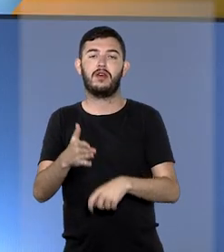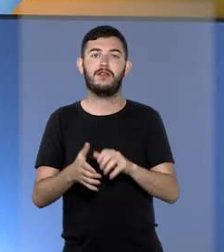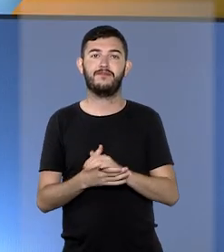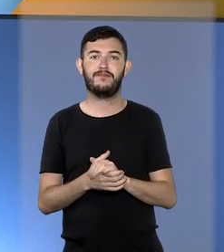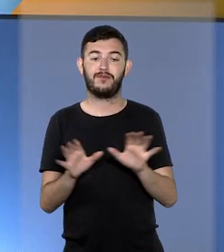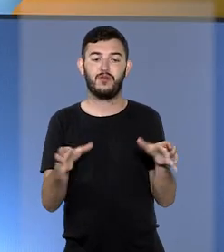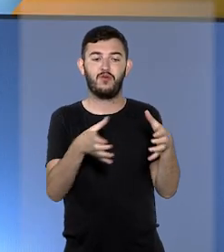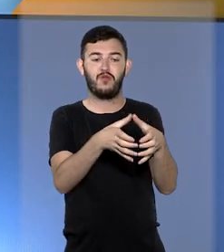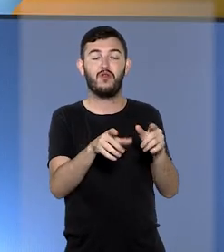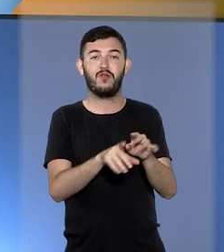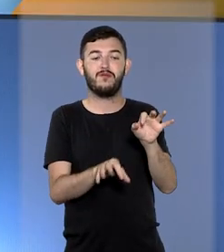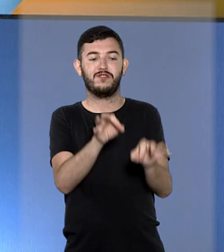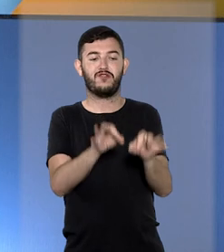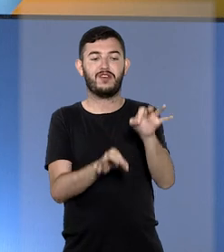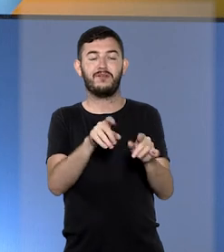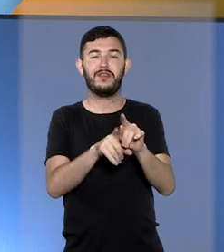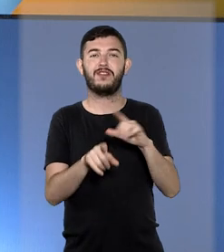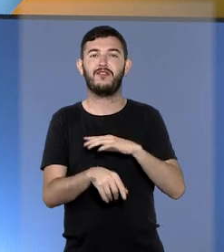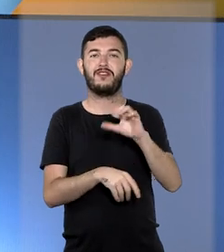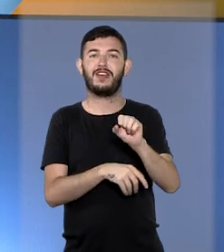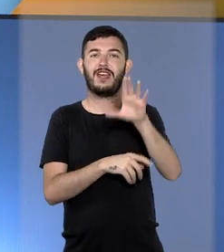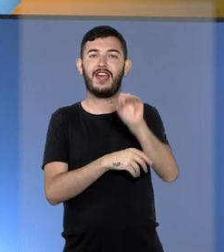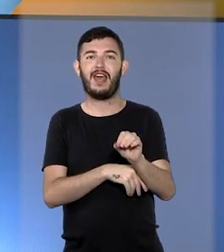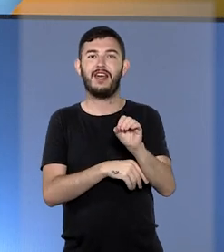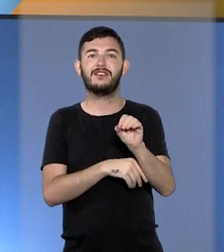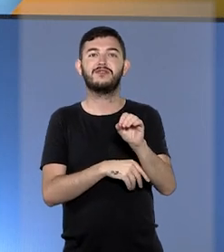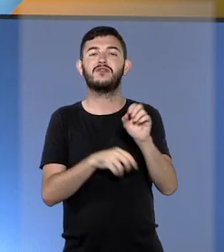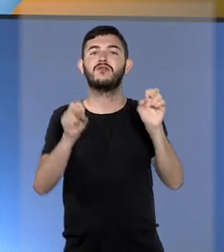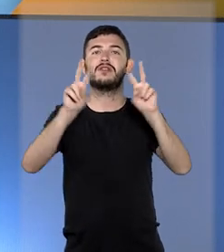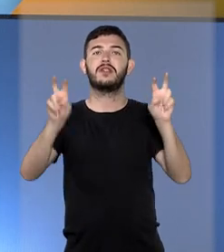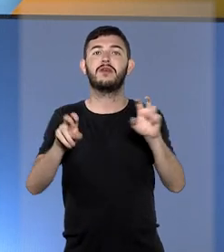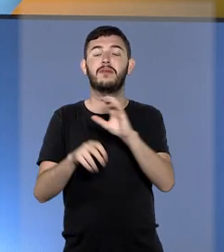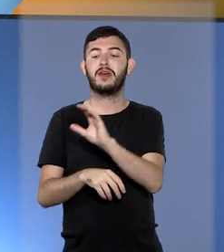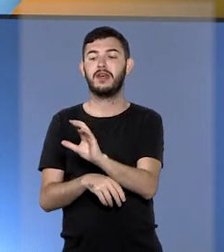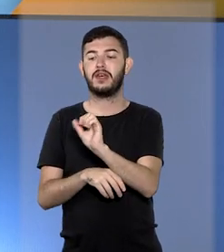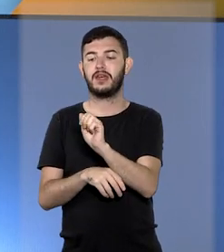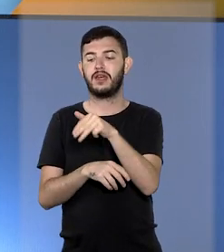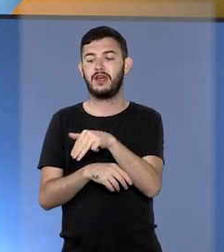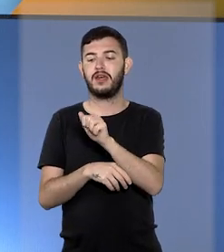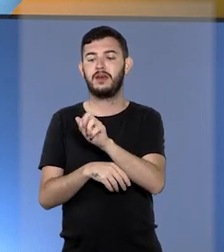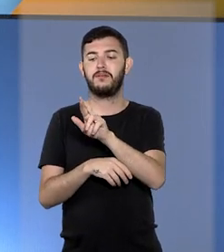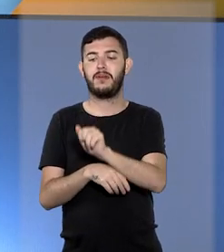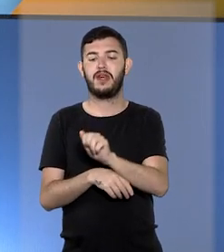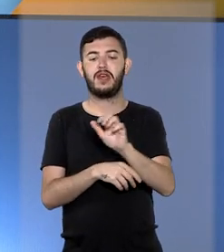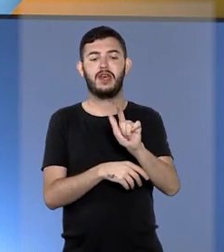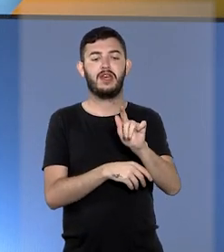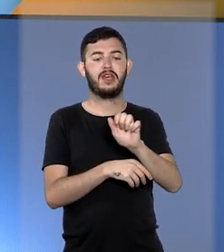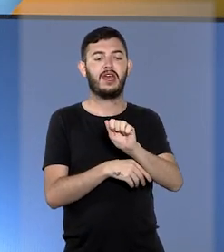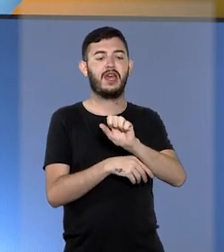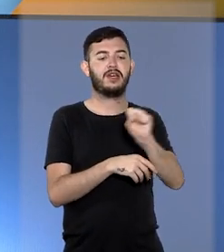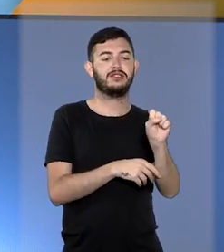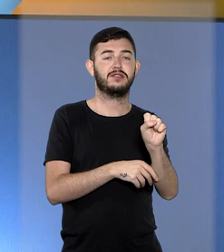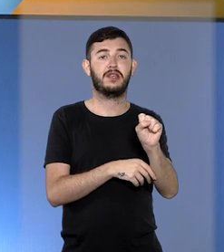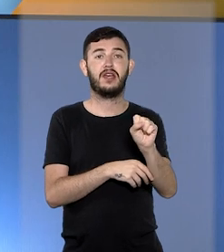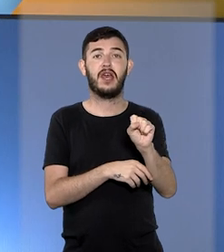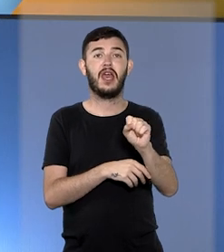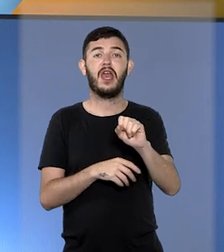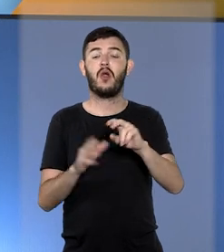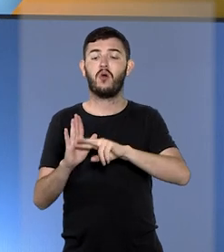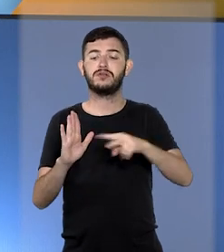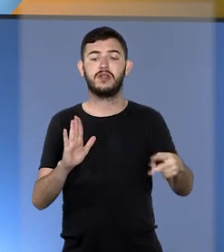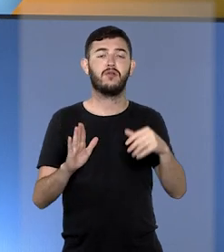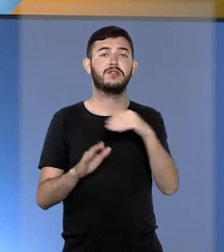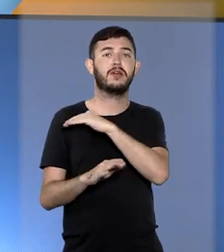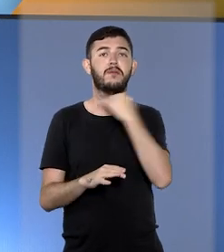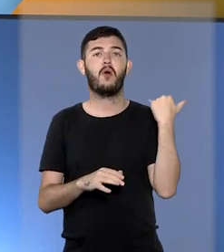julgamento colegiado envolveu o caso de repercussão nacional da Câmara de Gás, que resultou na morte de Genivaldo de